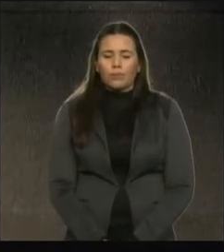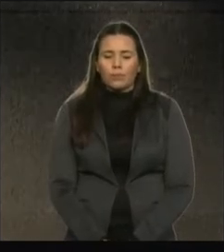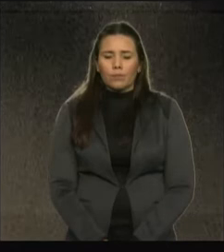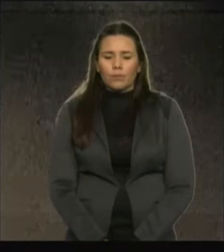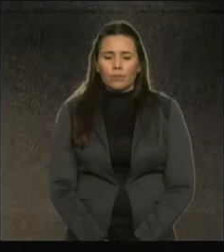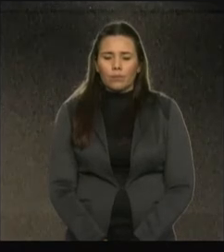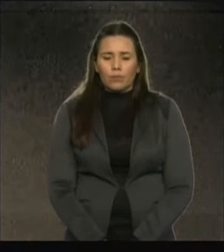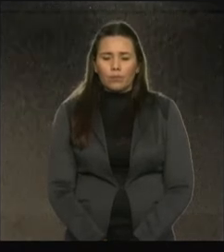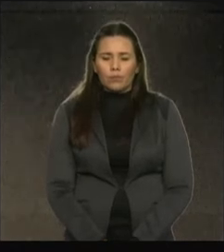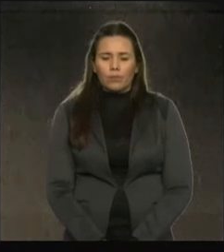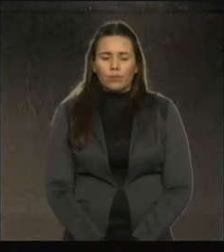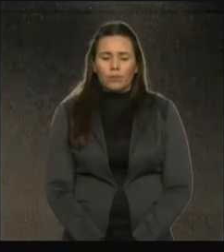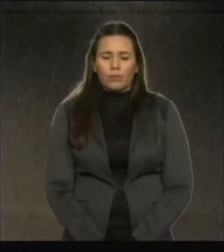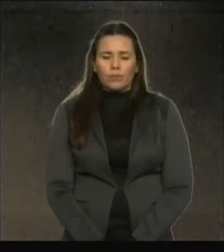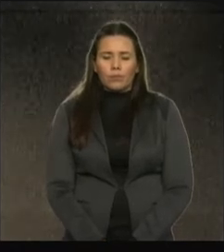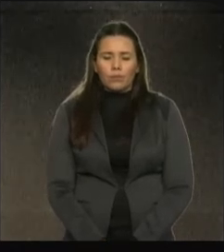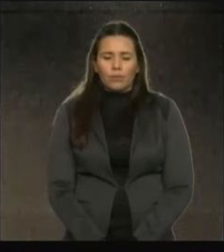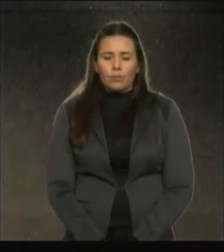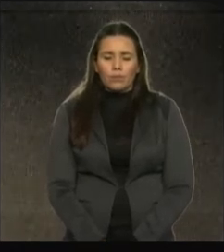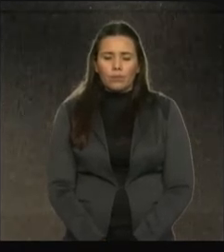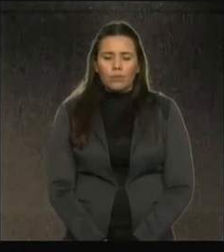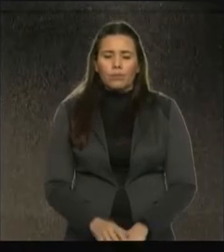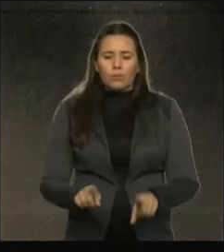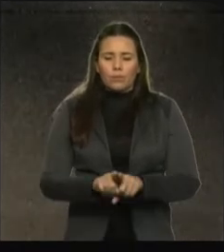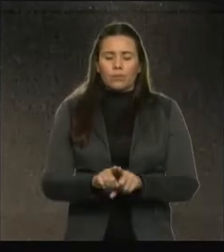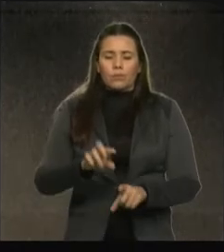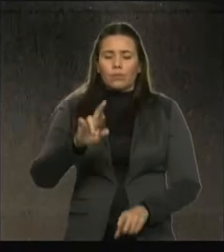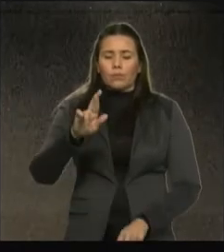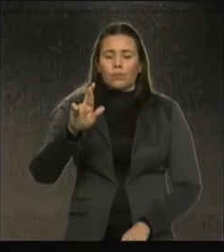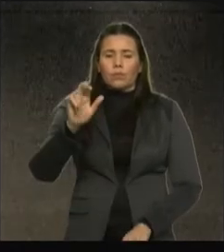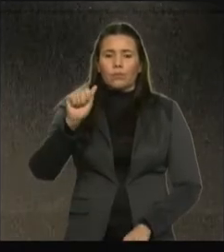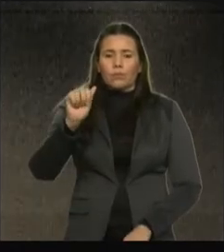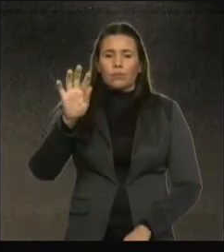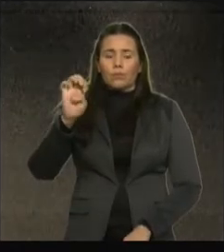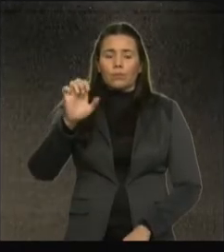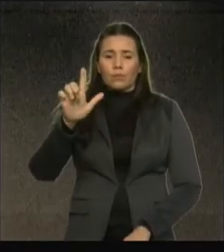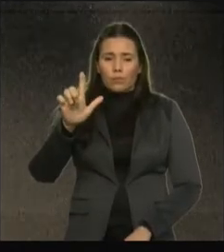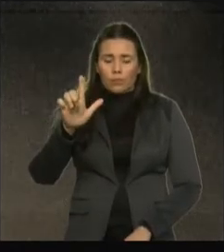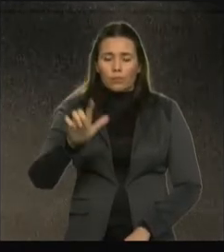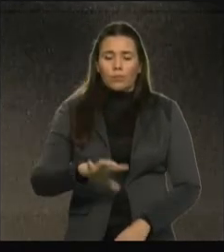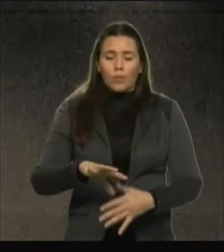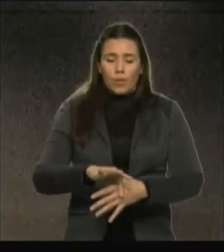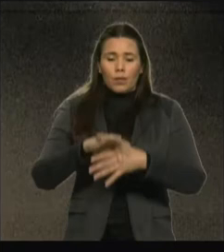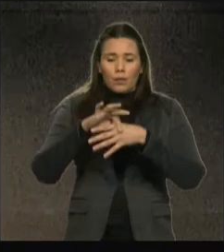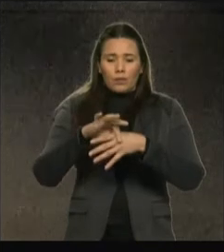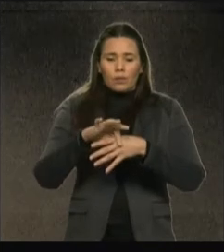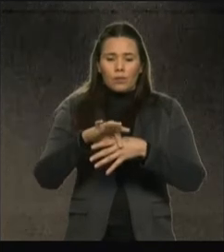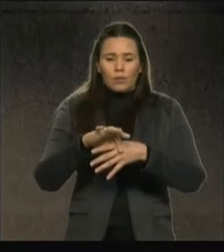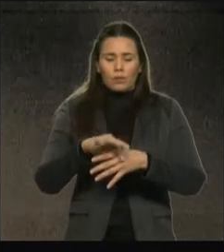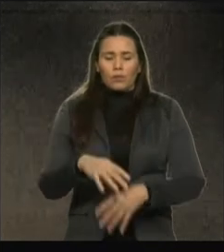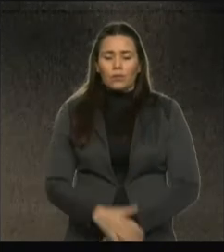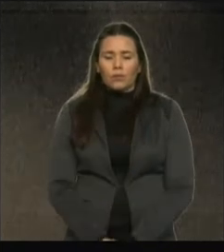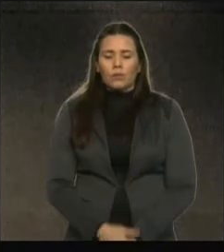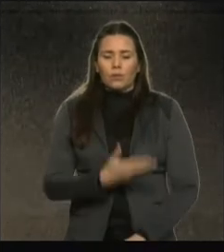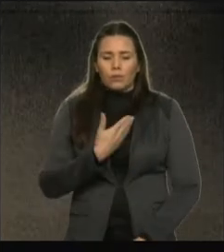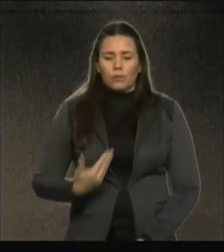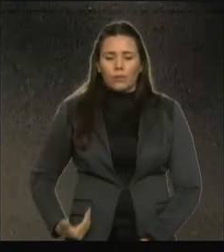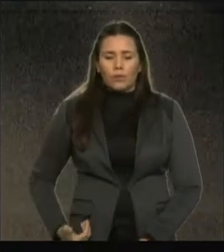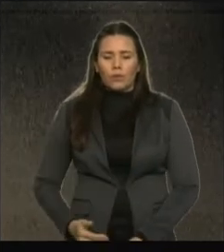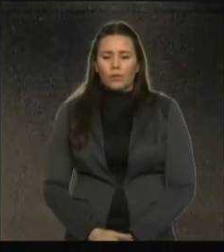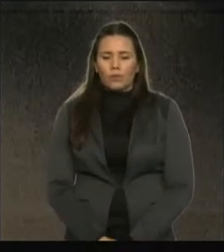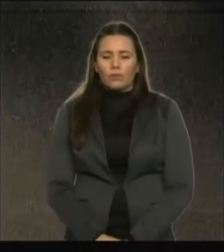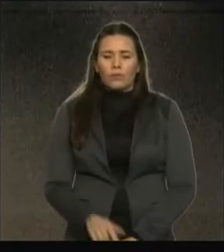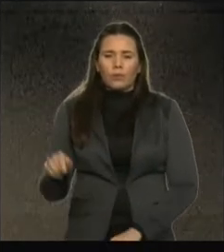dia. Nosso amigo deputado Rafael Leitoa, líder do governo, está convalescendo. Nós desejamos que V.